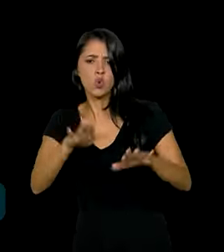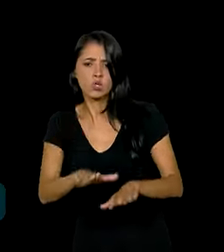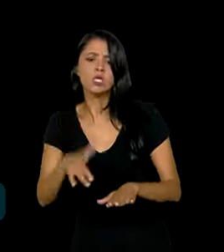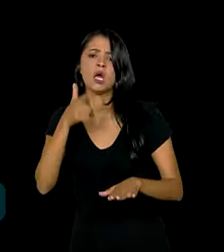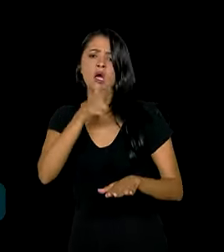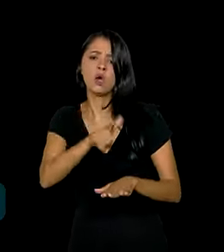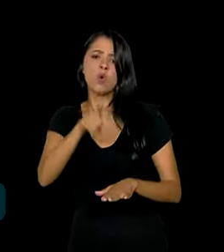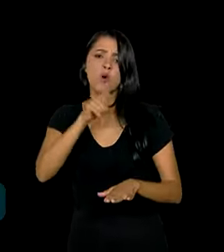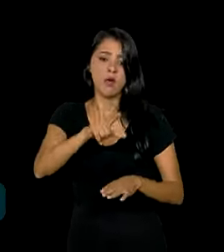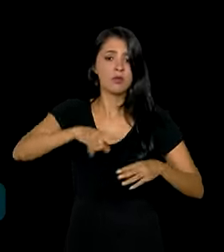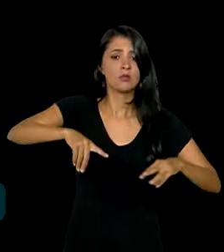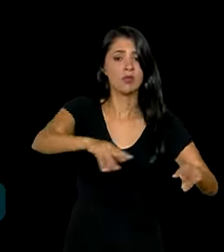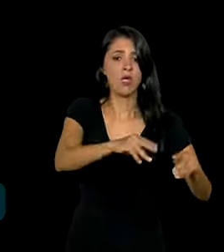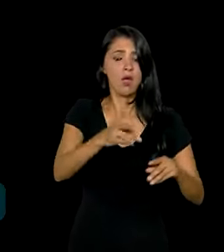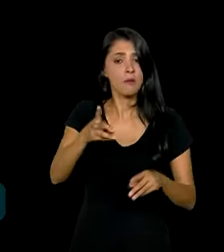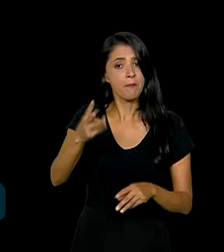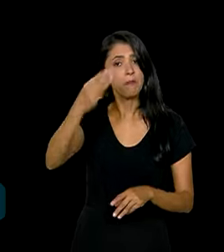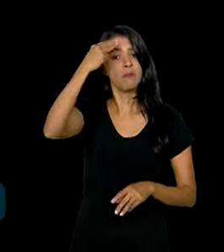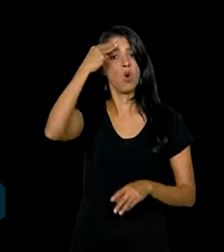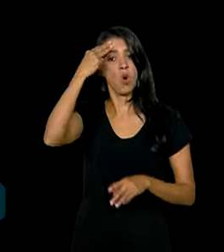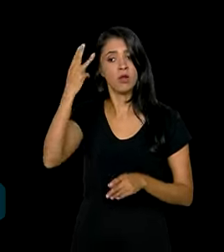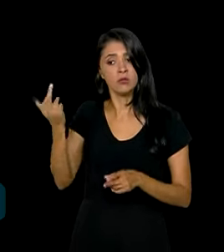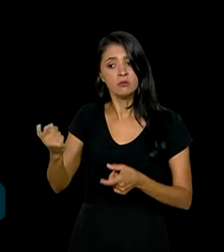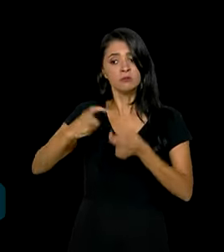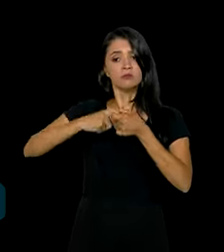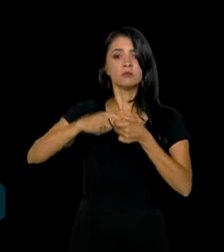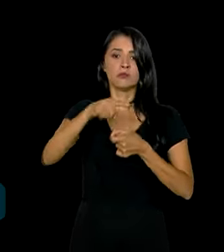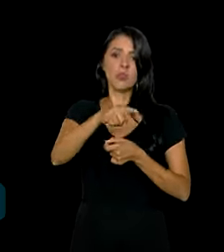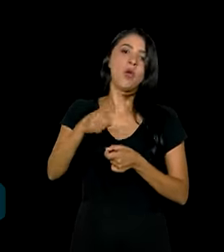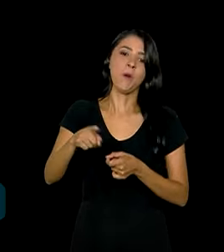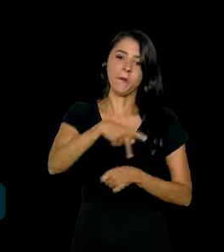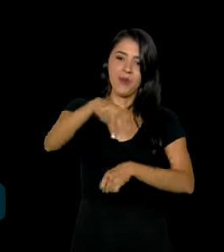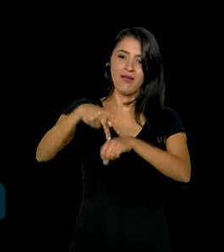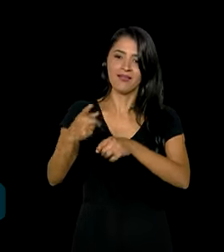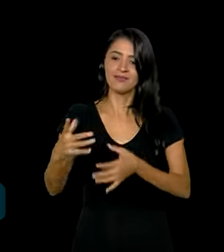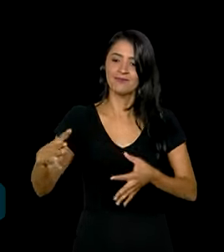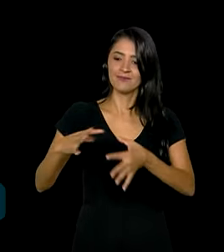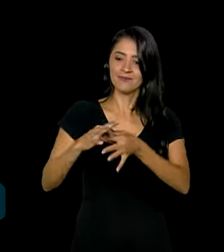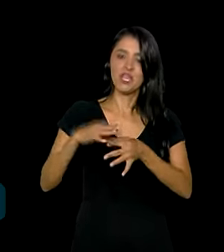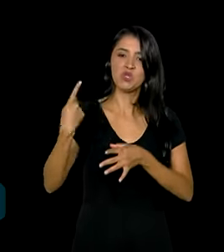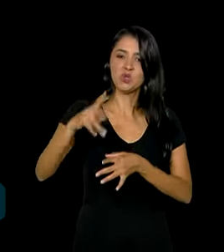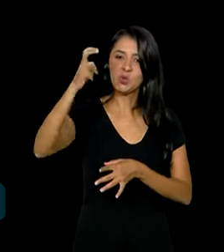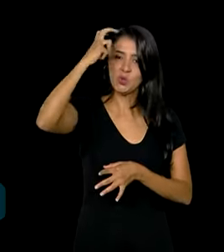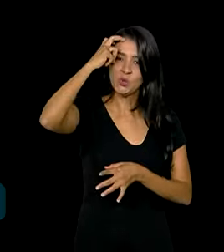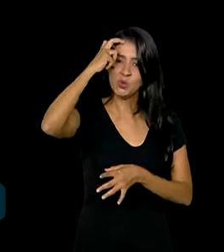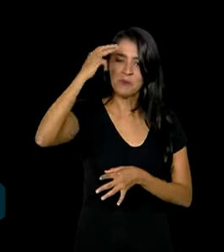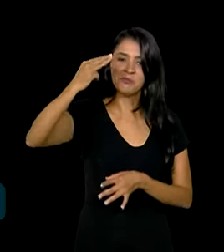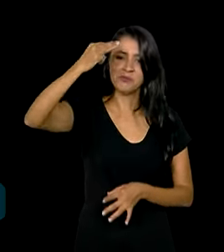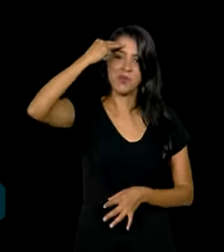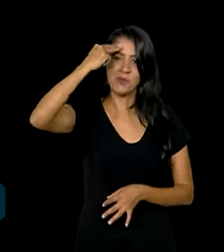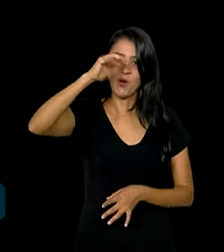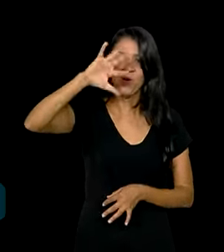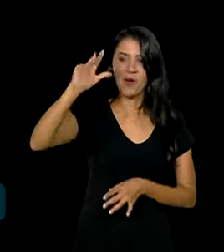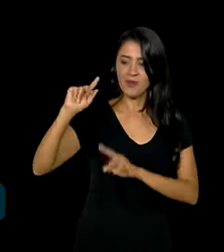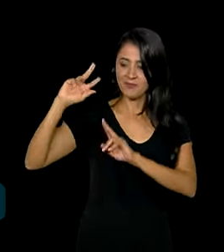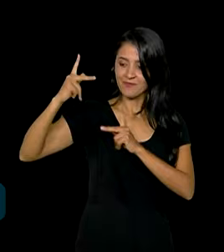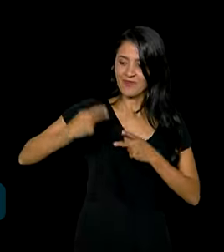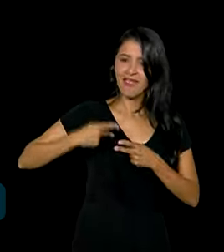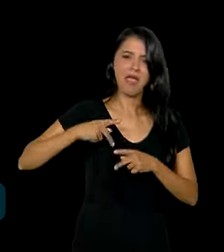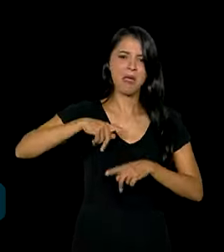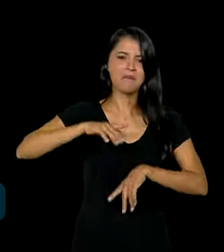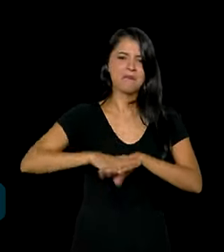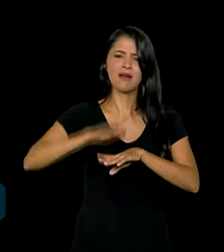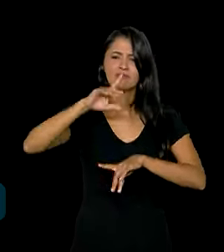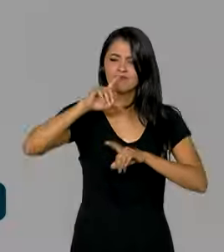memória e à reparação. Um país que se conecta à sua cultura, memória e herança africana é um país mais potente, criativo,